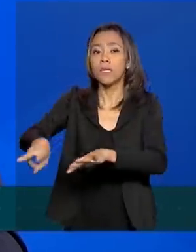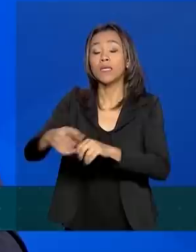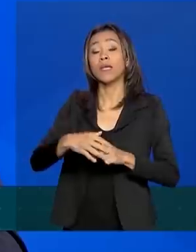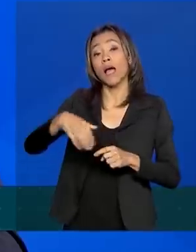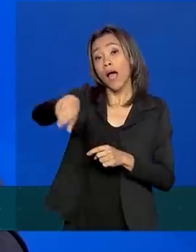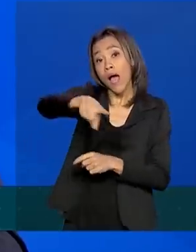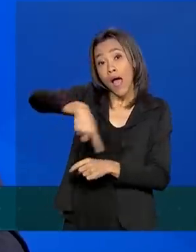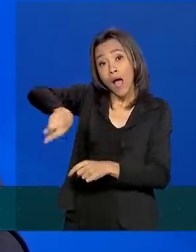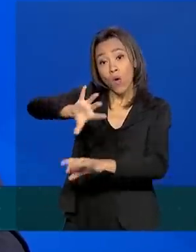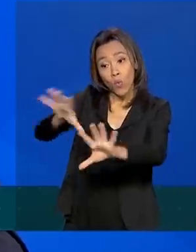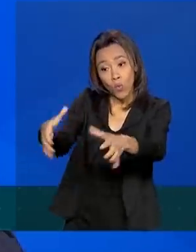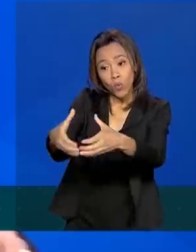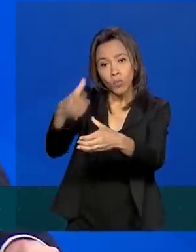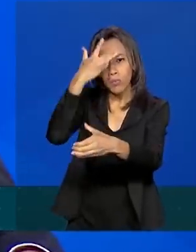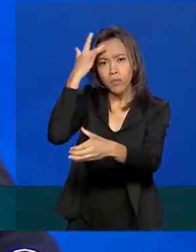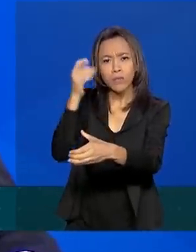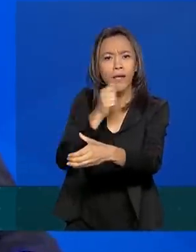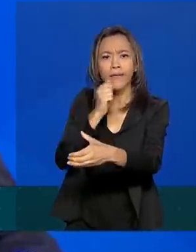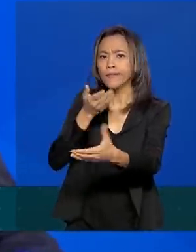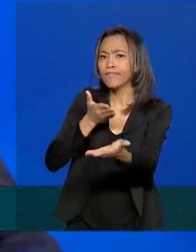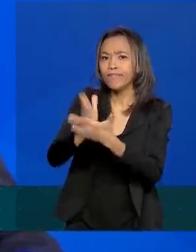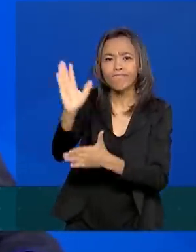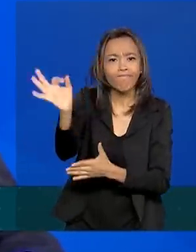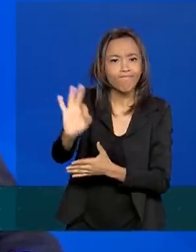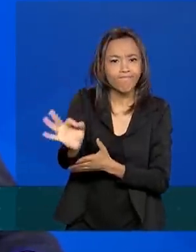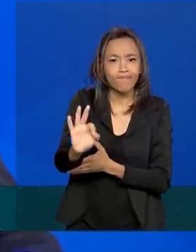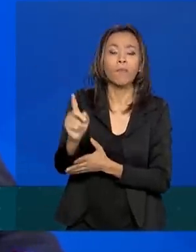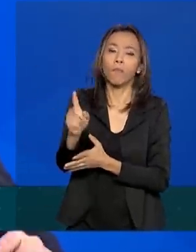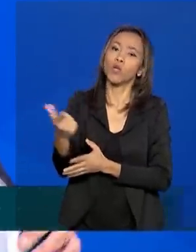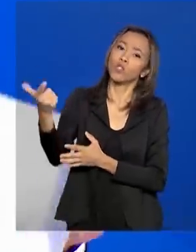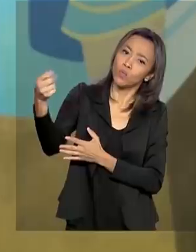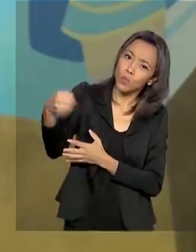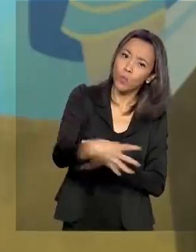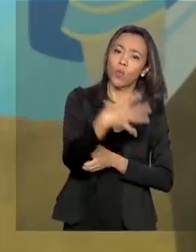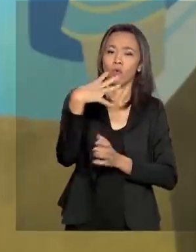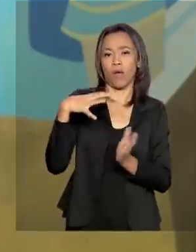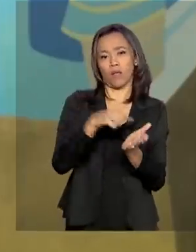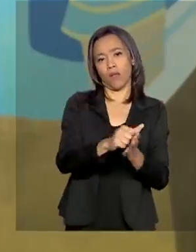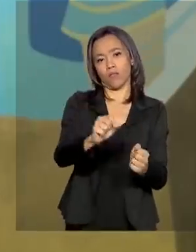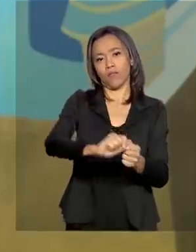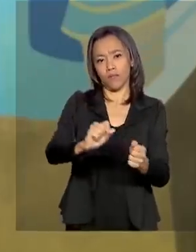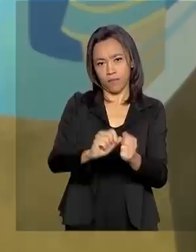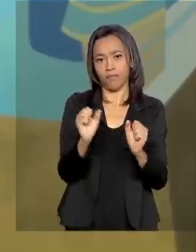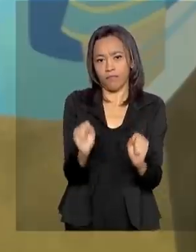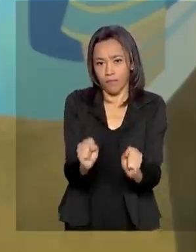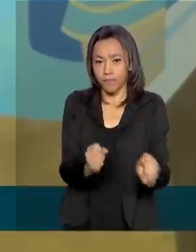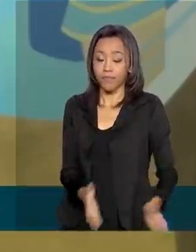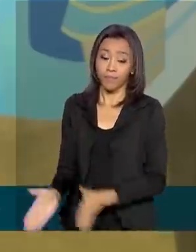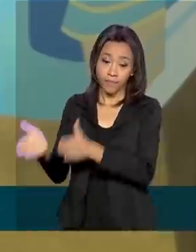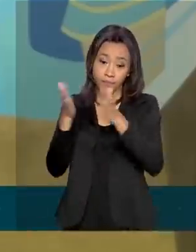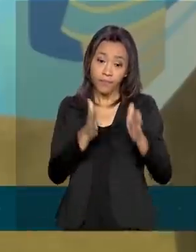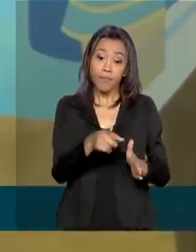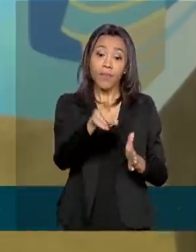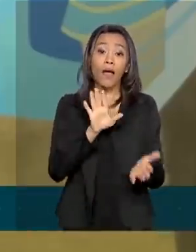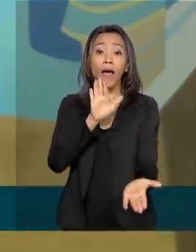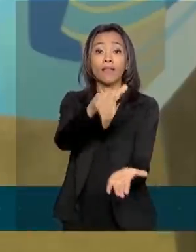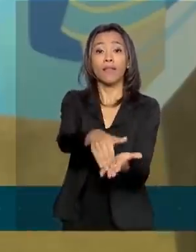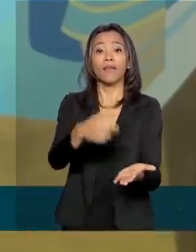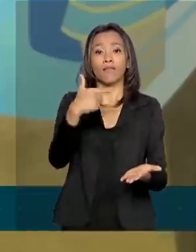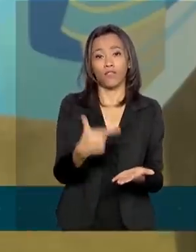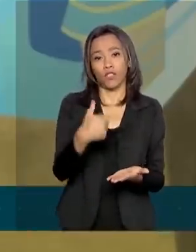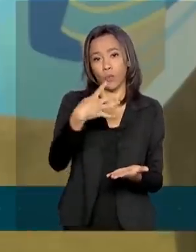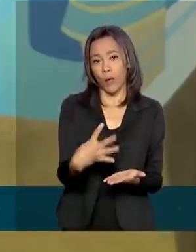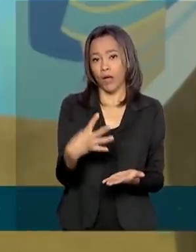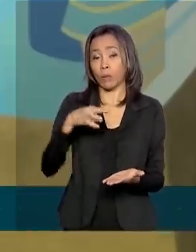estão aprovados poderão efetuar novo cadastramento. Até esta segunda-feira, mais de 24 milhões de